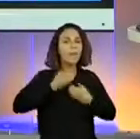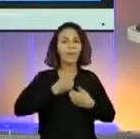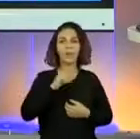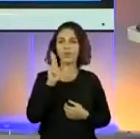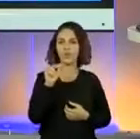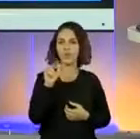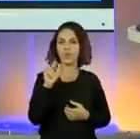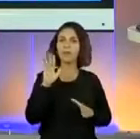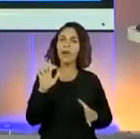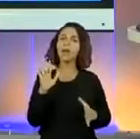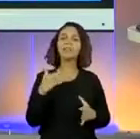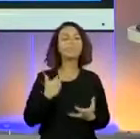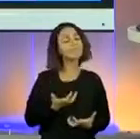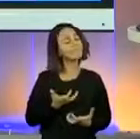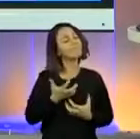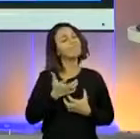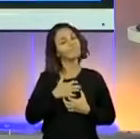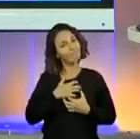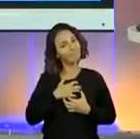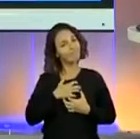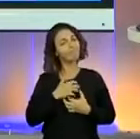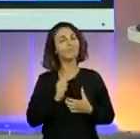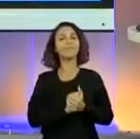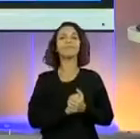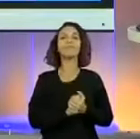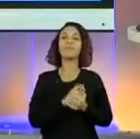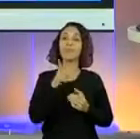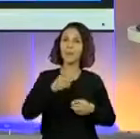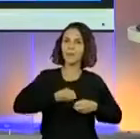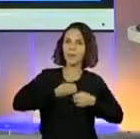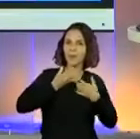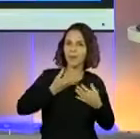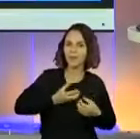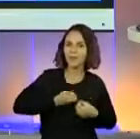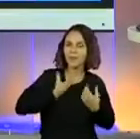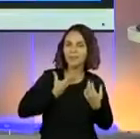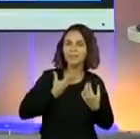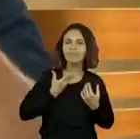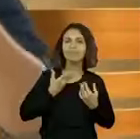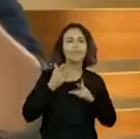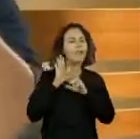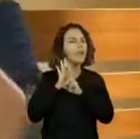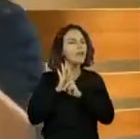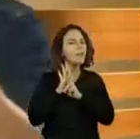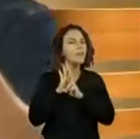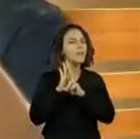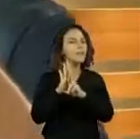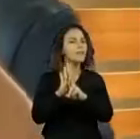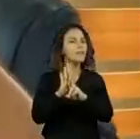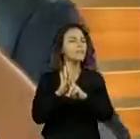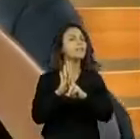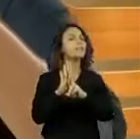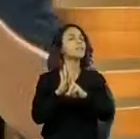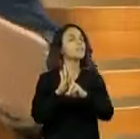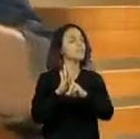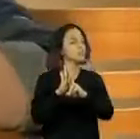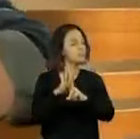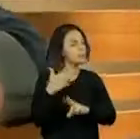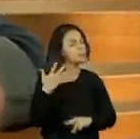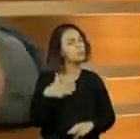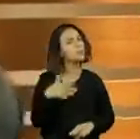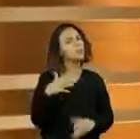mas se inspirou. E eu acho que este poema representa muito o que muitos